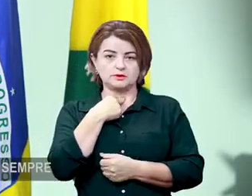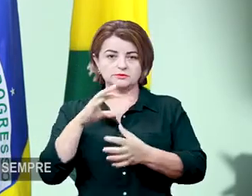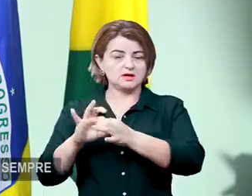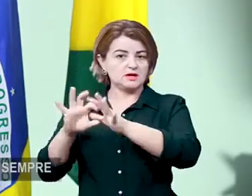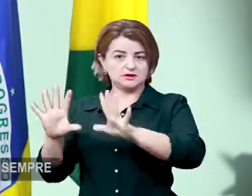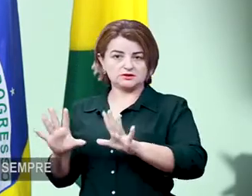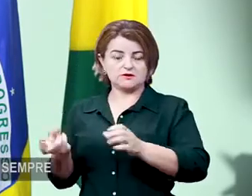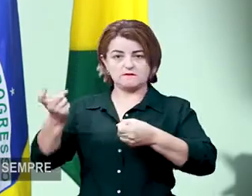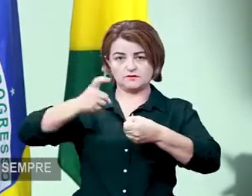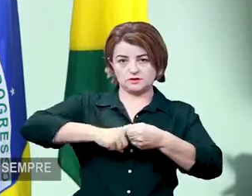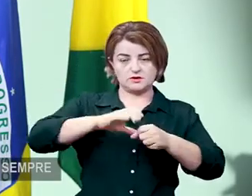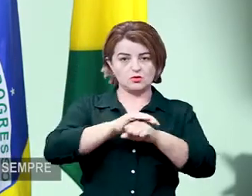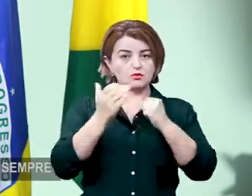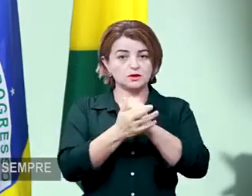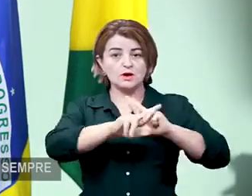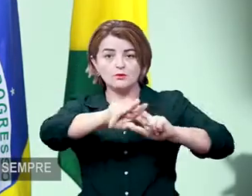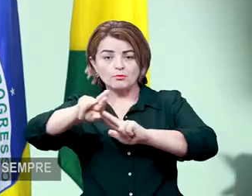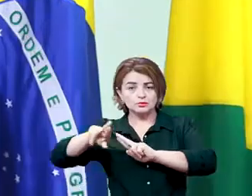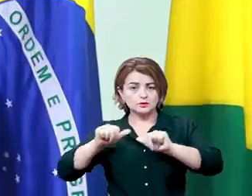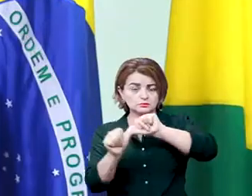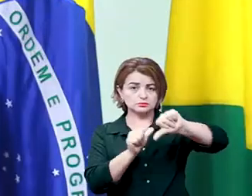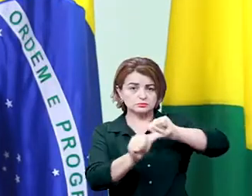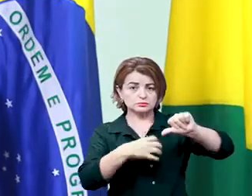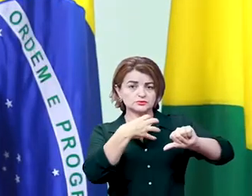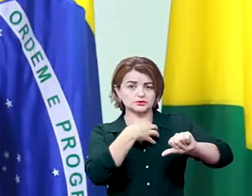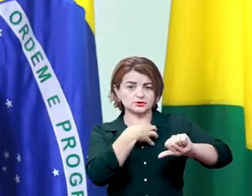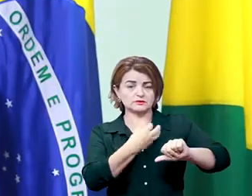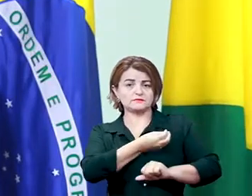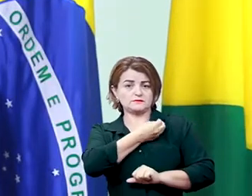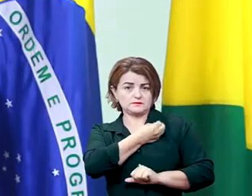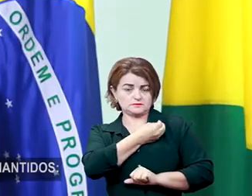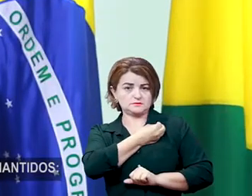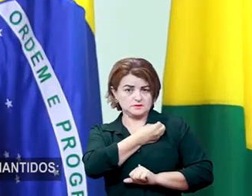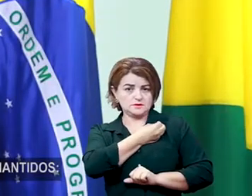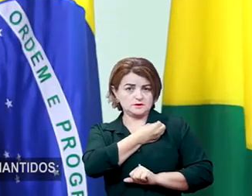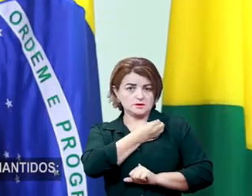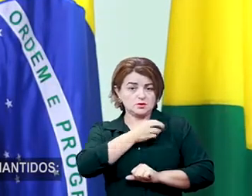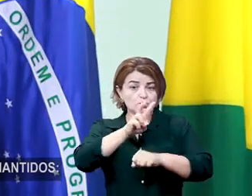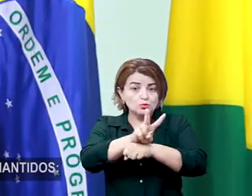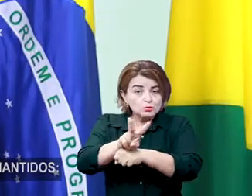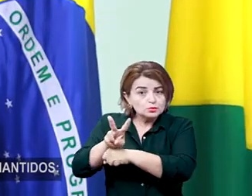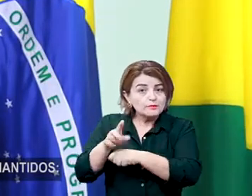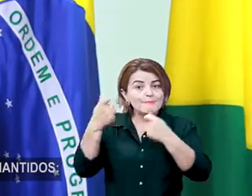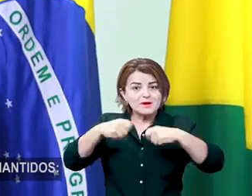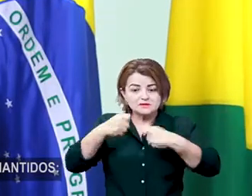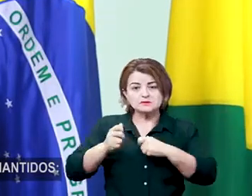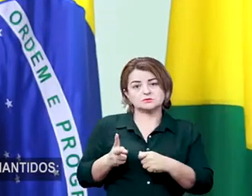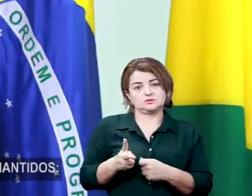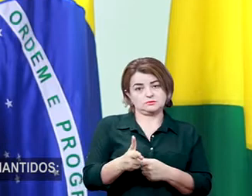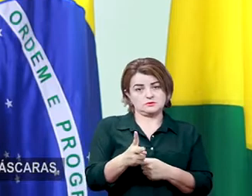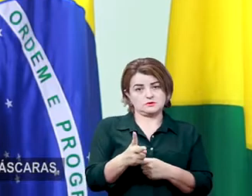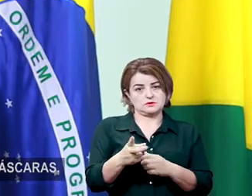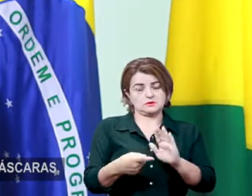O coronavírus está mudando para sempre o jeito com que vivemos. Muitos dos cuidados precisam ser